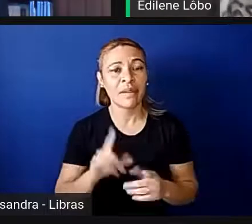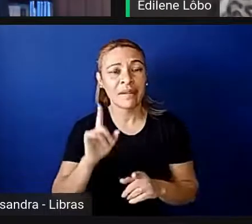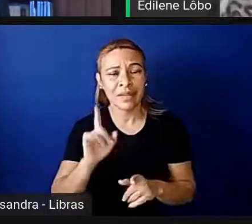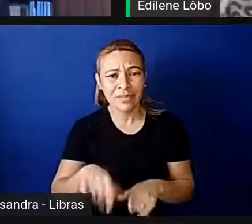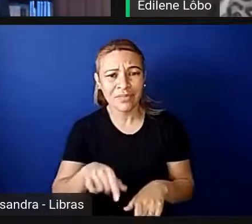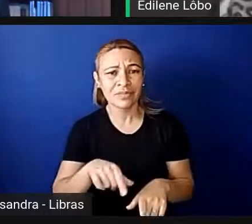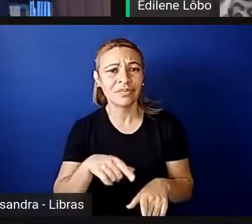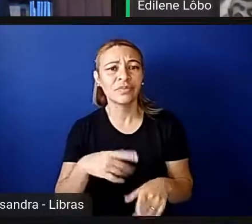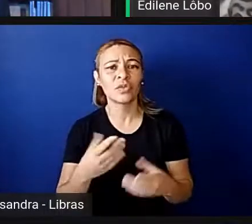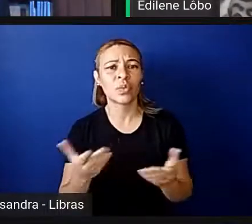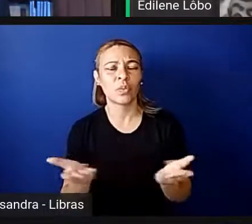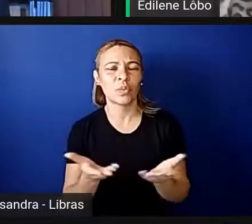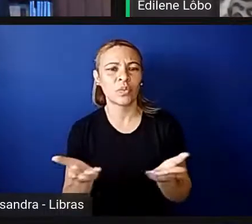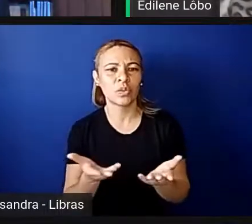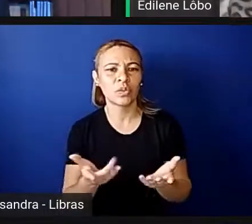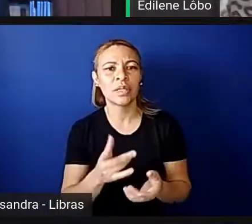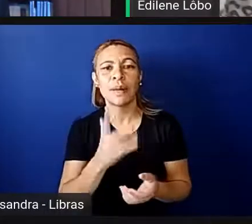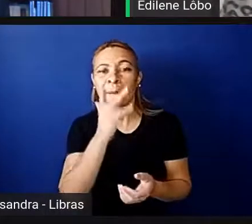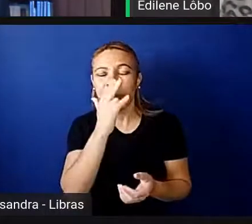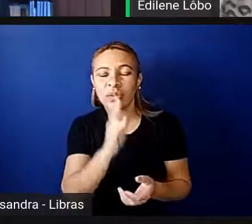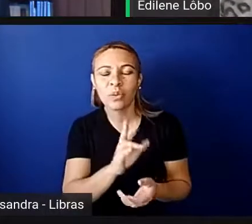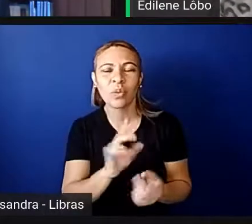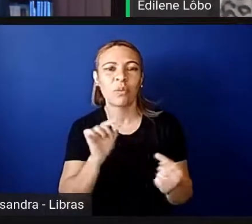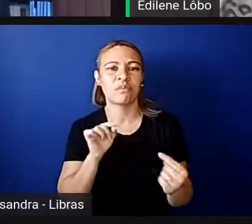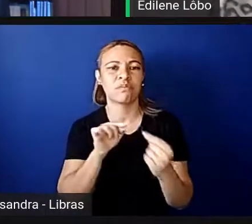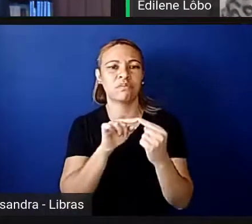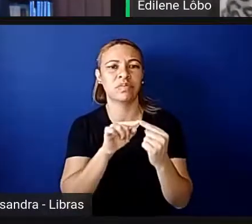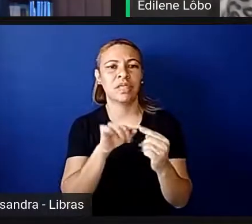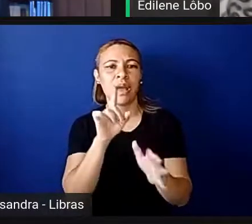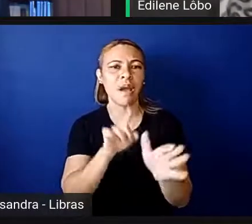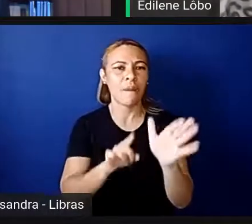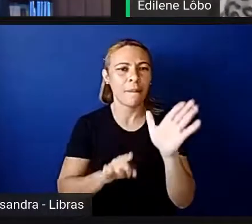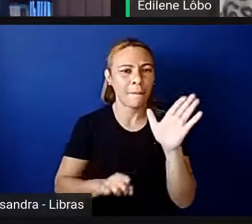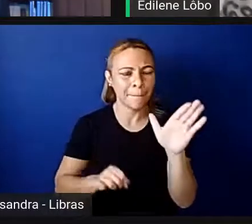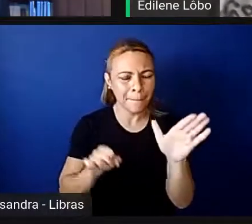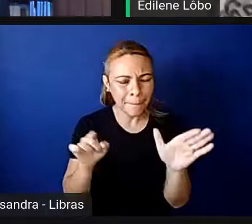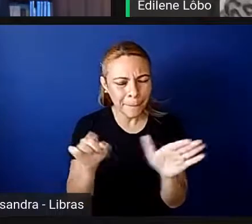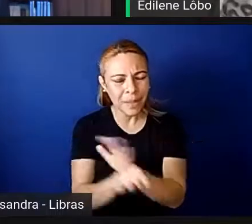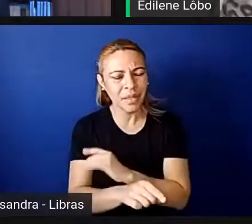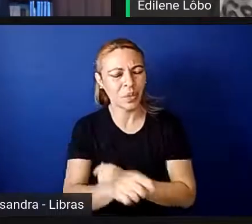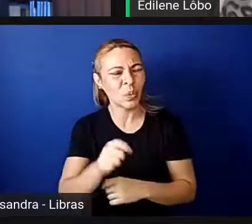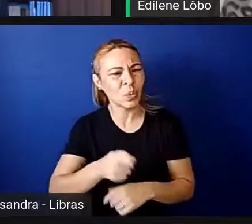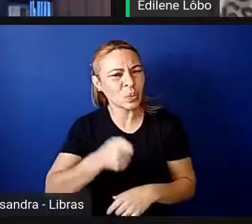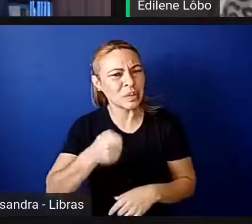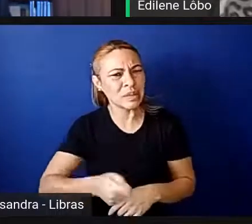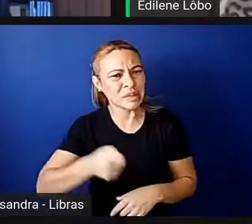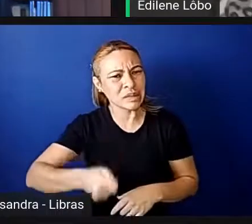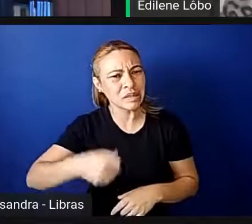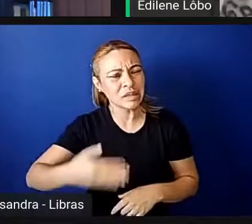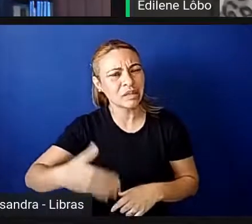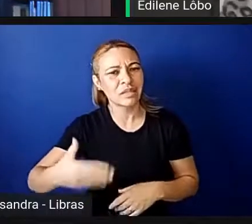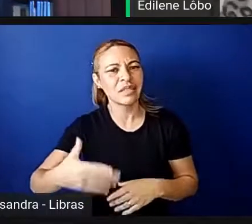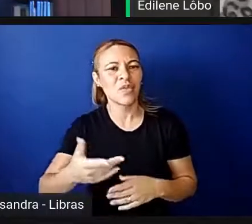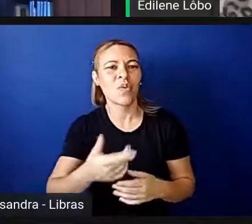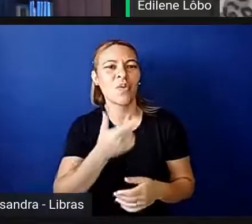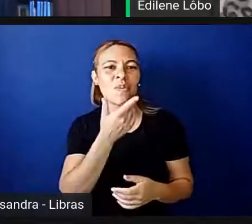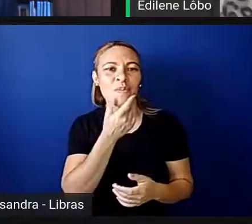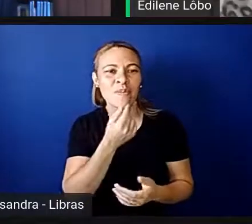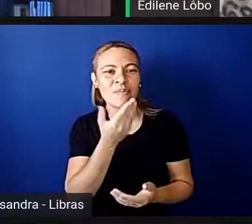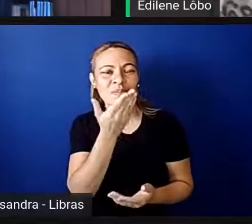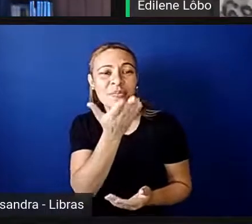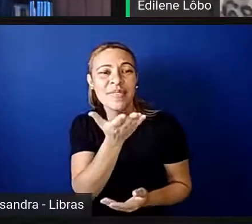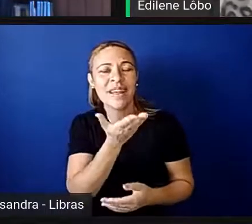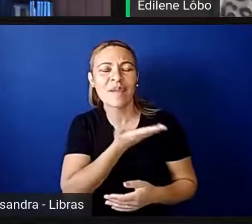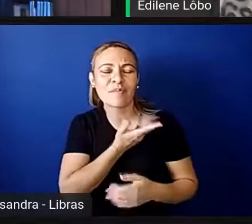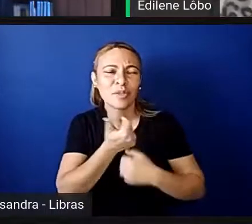que me parece responder a essa pergunta aqui tão instigante colocada pelo nosso queridíssimo